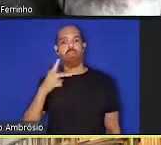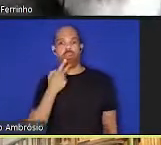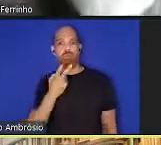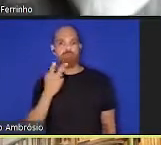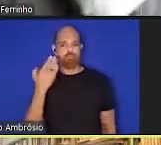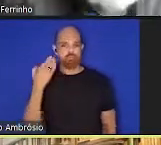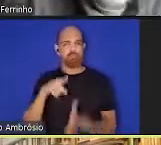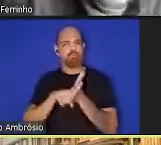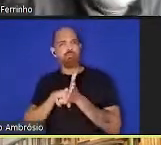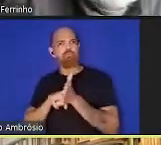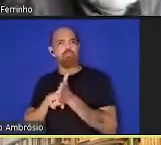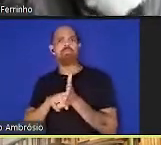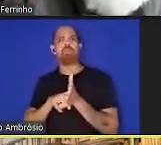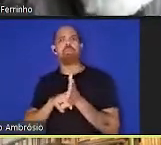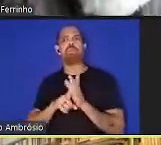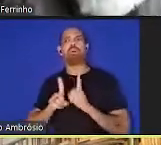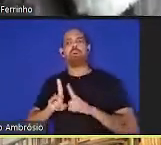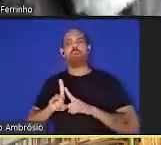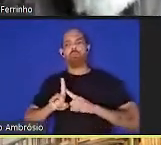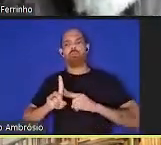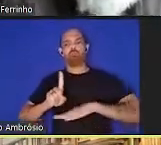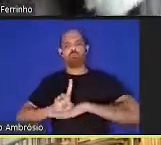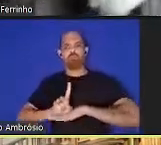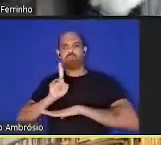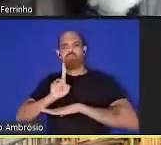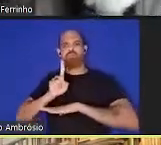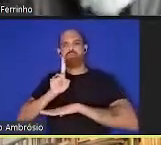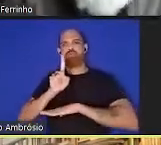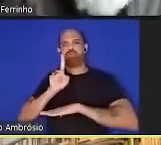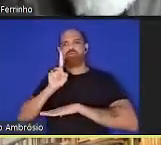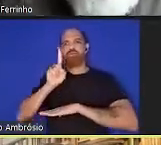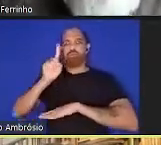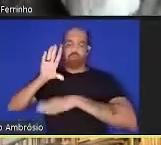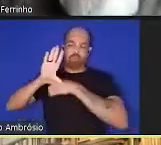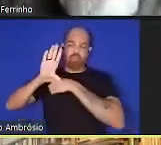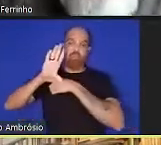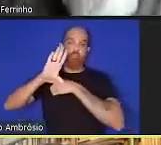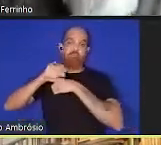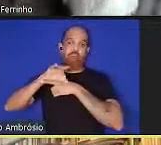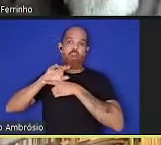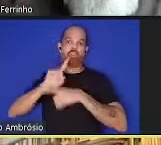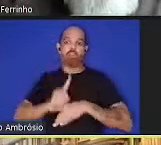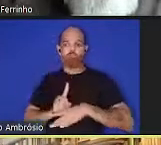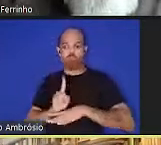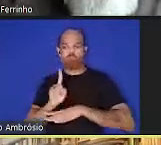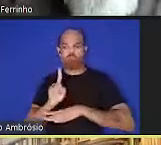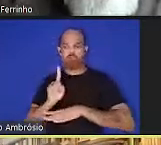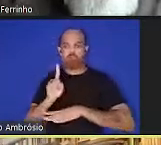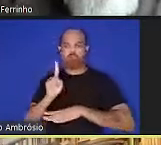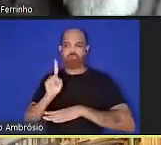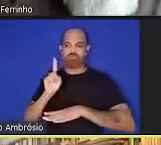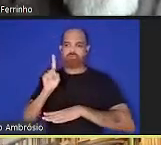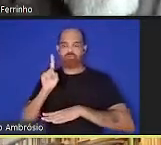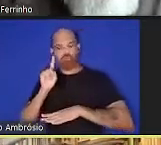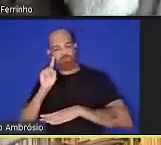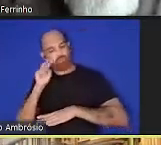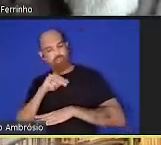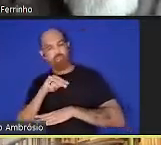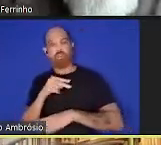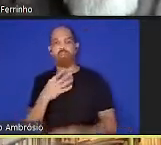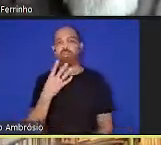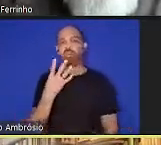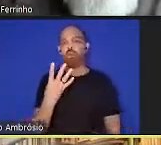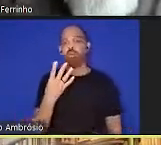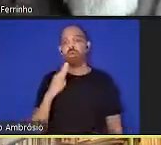a aeronave estava saindo do sistema solar e tirou essa foto, essa foto da Terra de 4 bilhões de